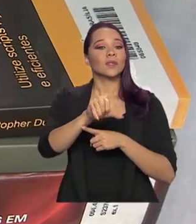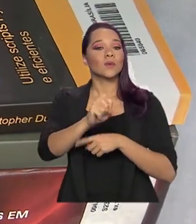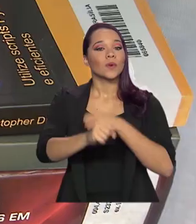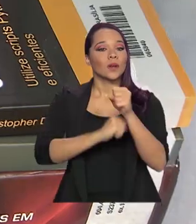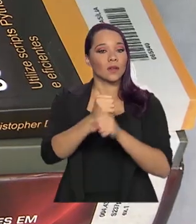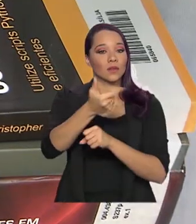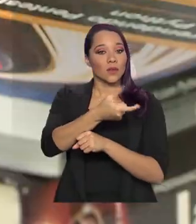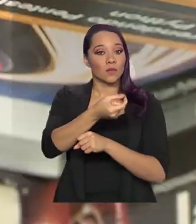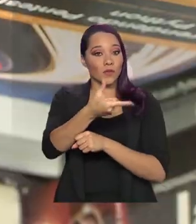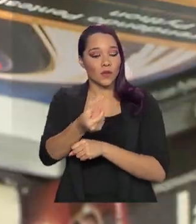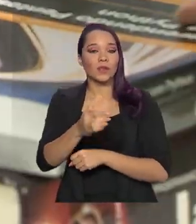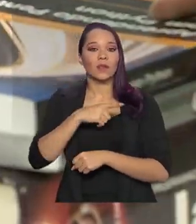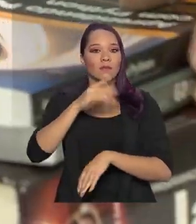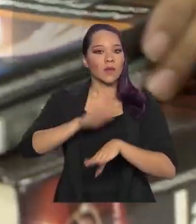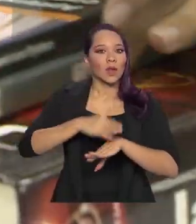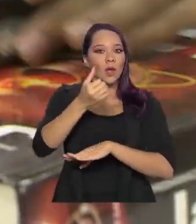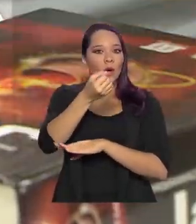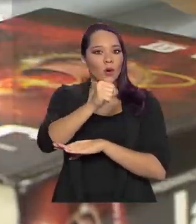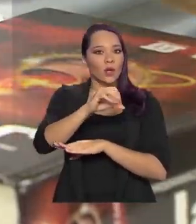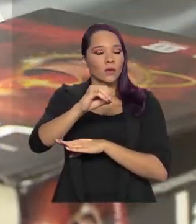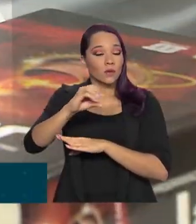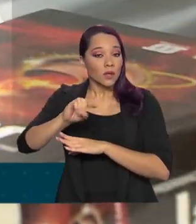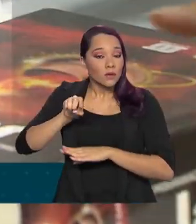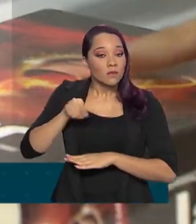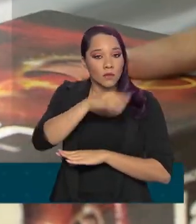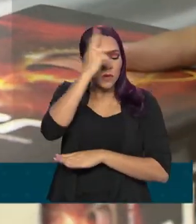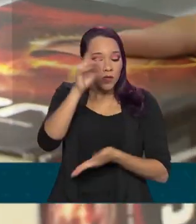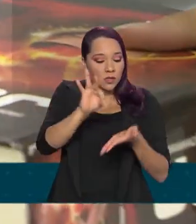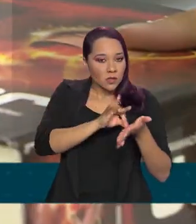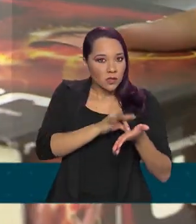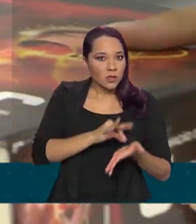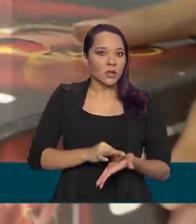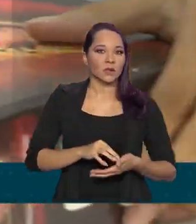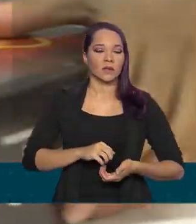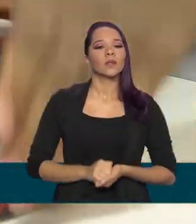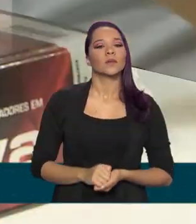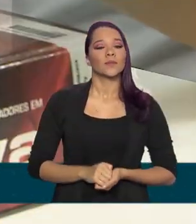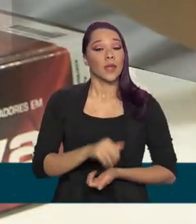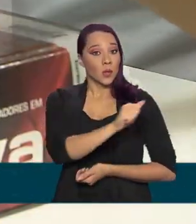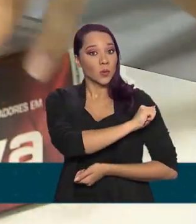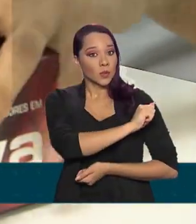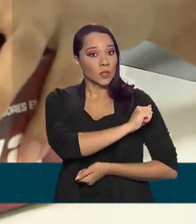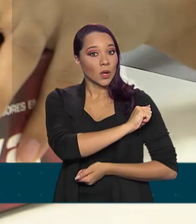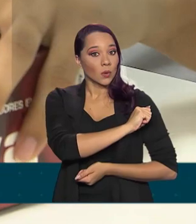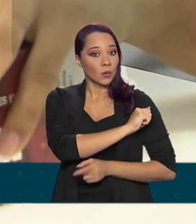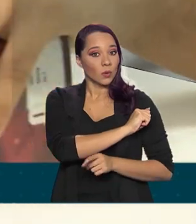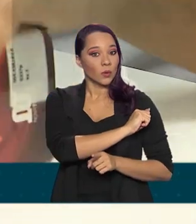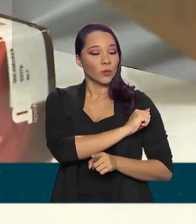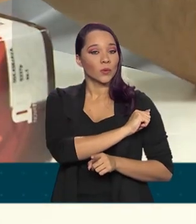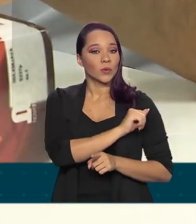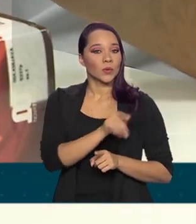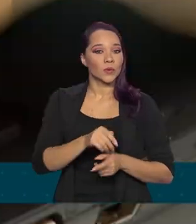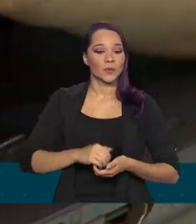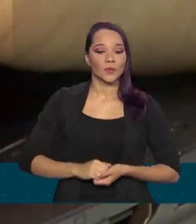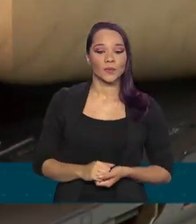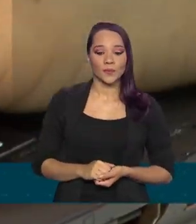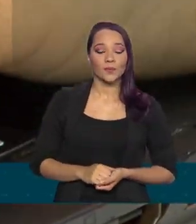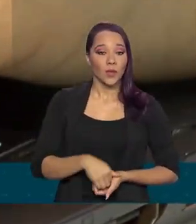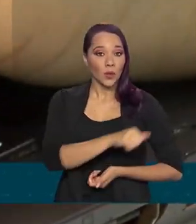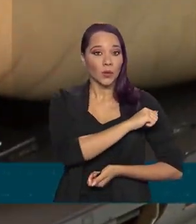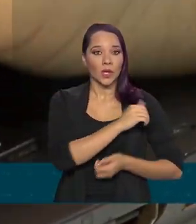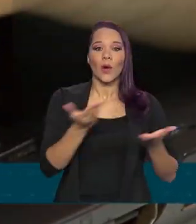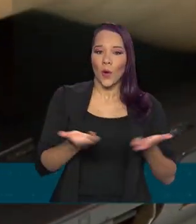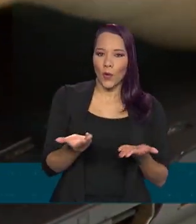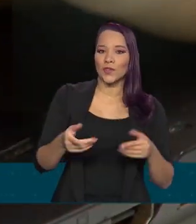teve mais de 800 mil inscritos. E aqueles estudantes que... e